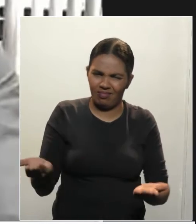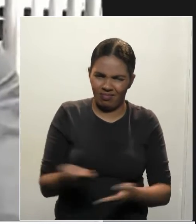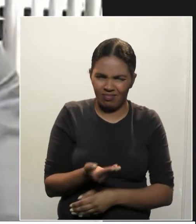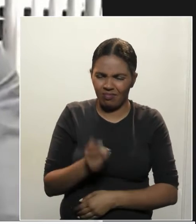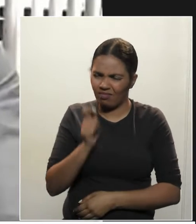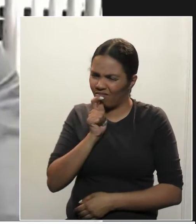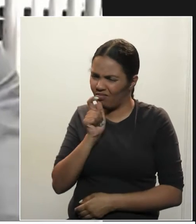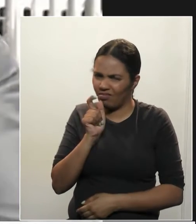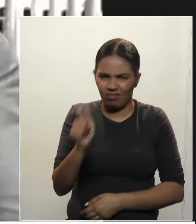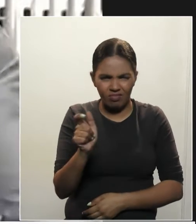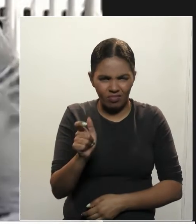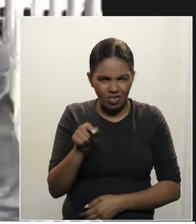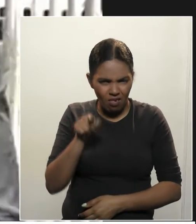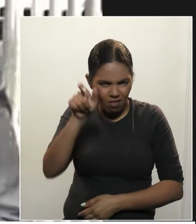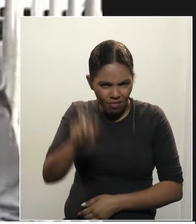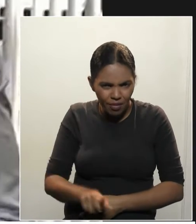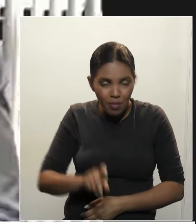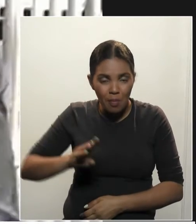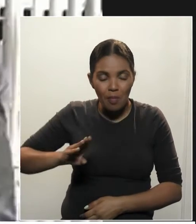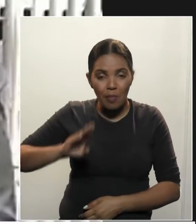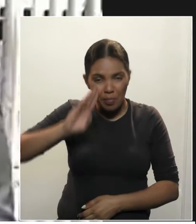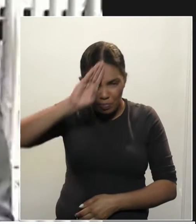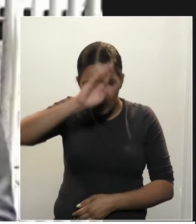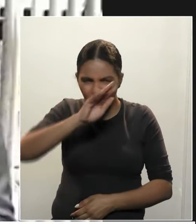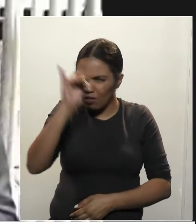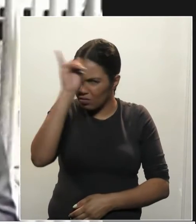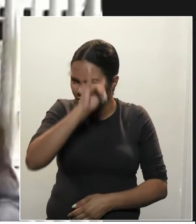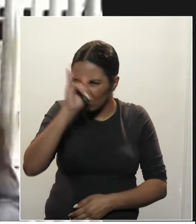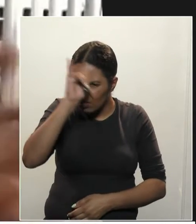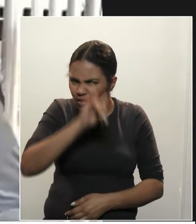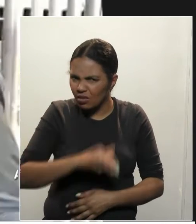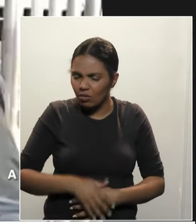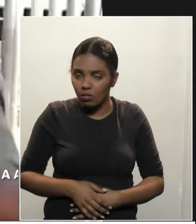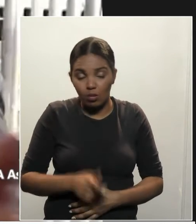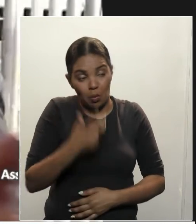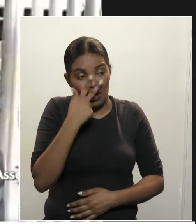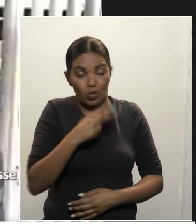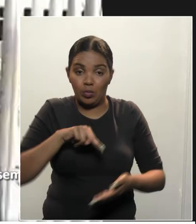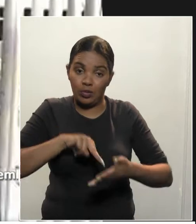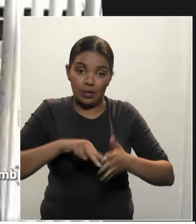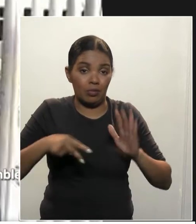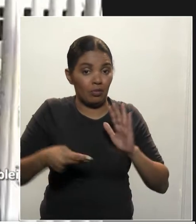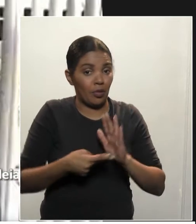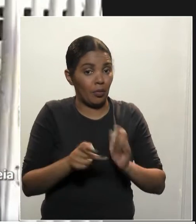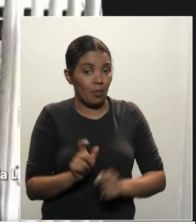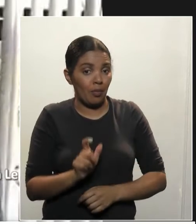de imbecil. Então, eu acho que a palavra imbecil para ele é um cara honesto e trabalhador.